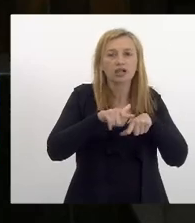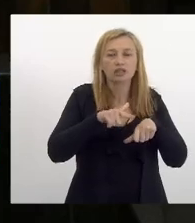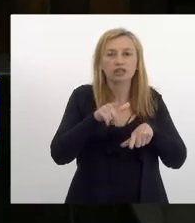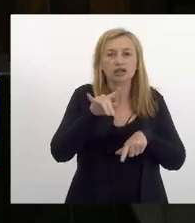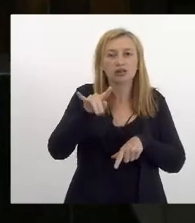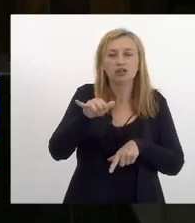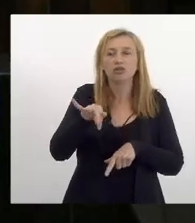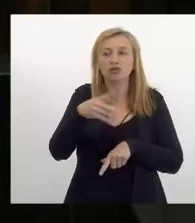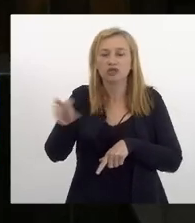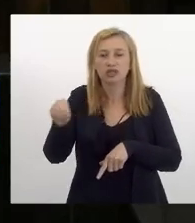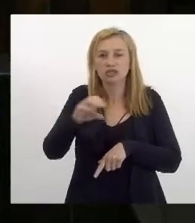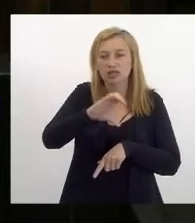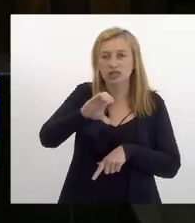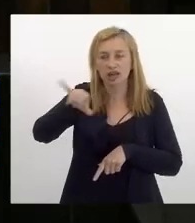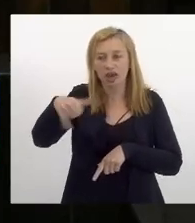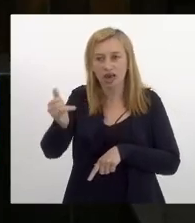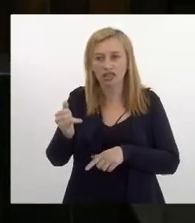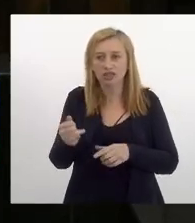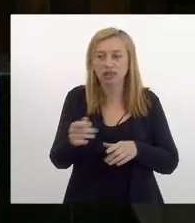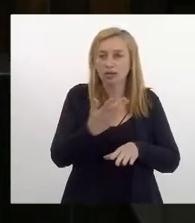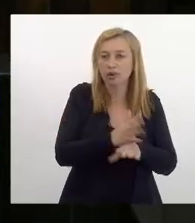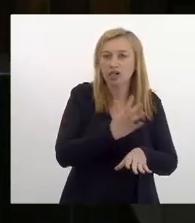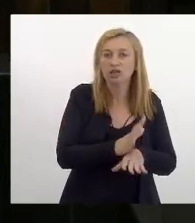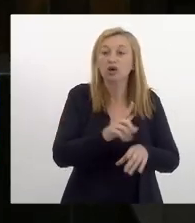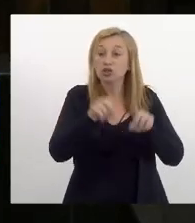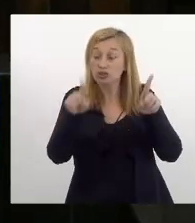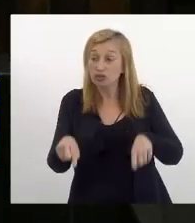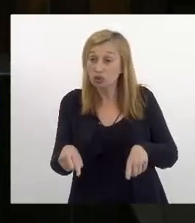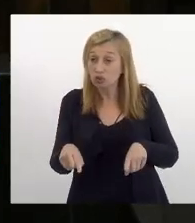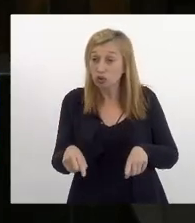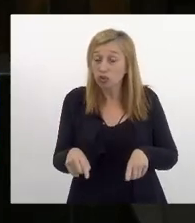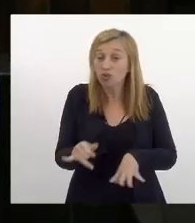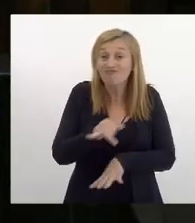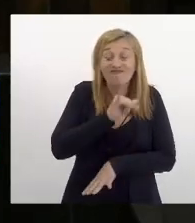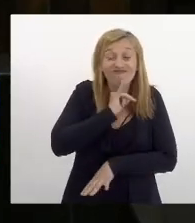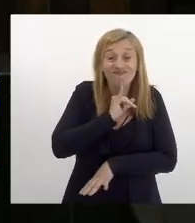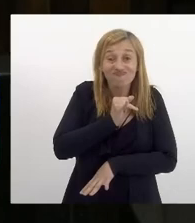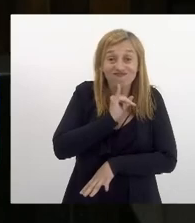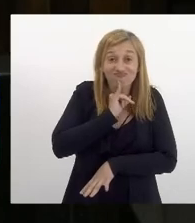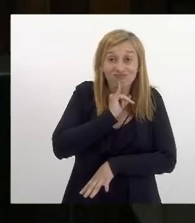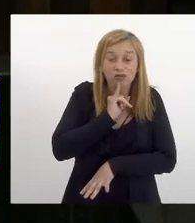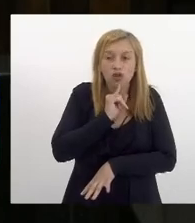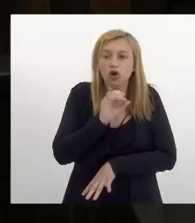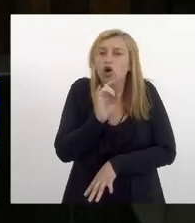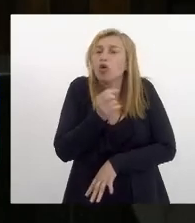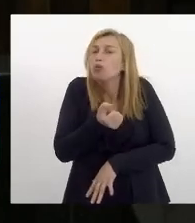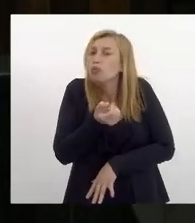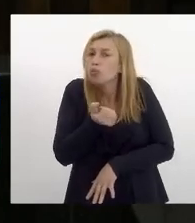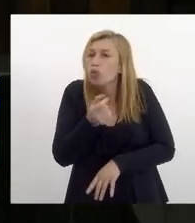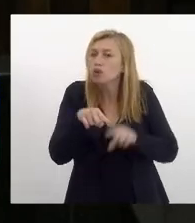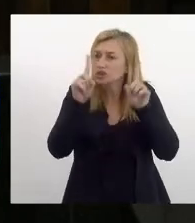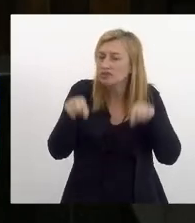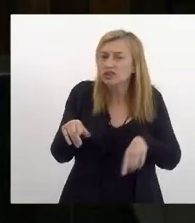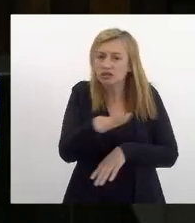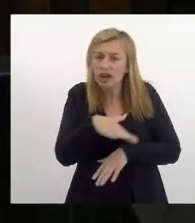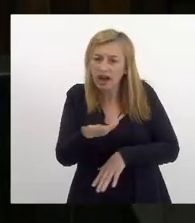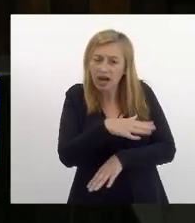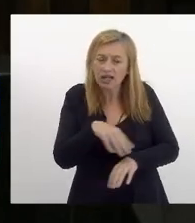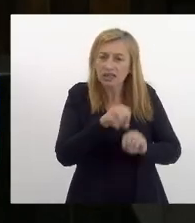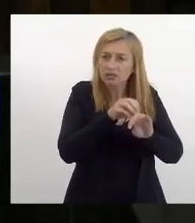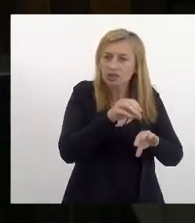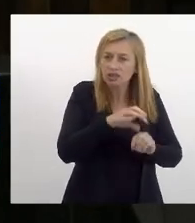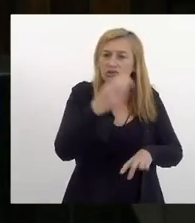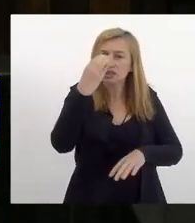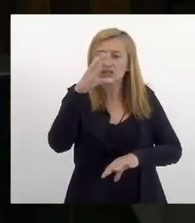fundação CCRJ na prática os servidores da fundação CCRJ foram infelizmente um dos poucos servidores da área de educação ciência e